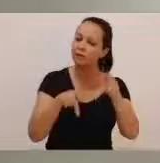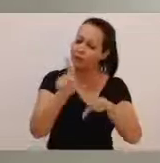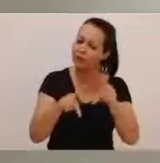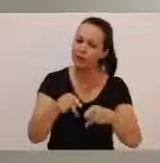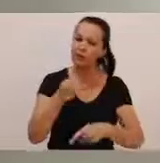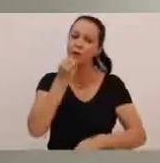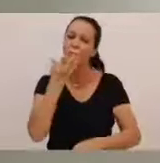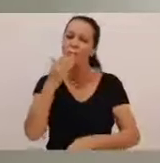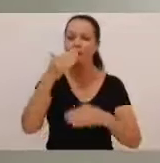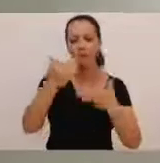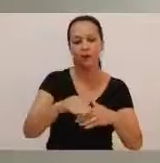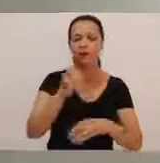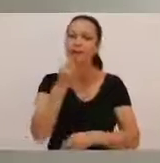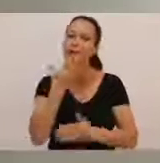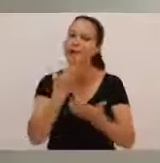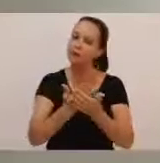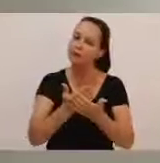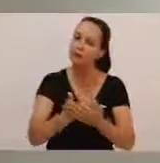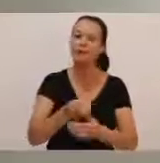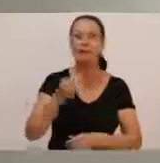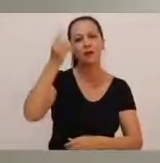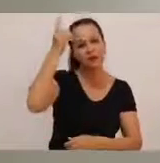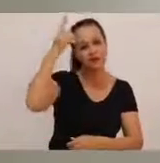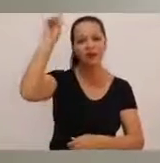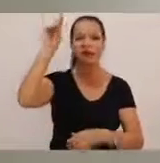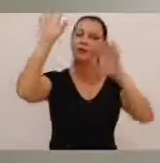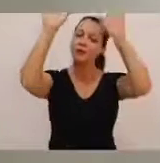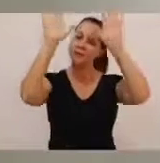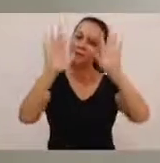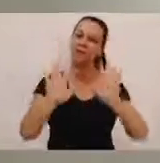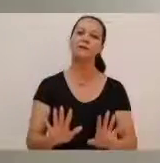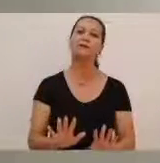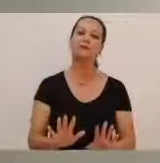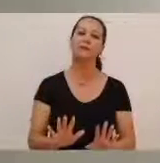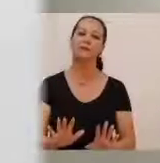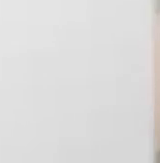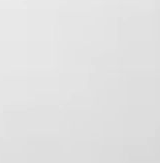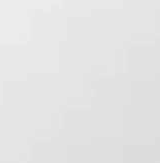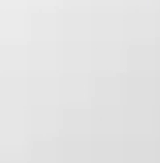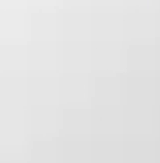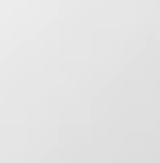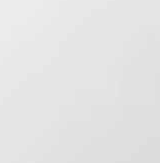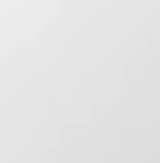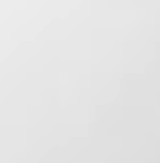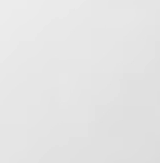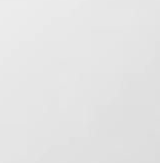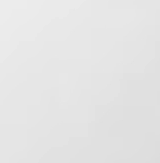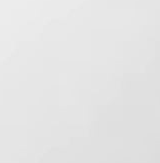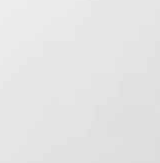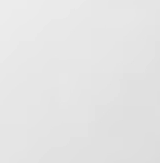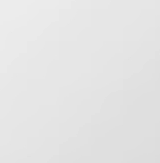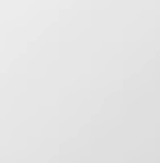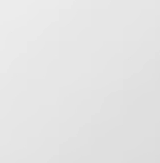população. Boa prova, bons estudos e que Deus nos abençoe. Boa prova,